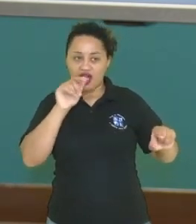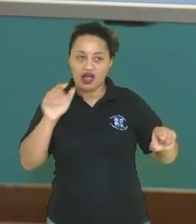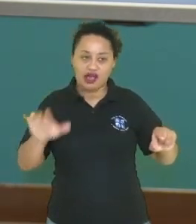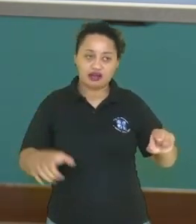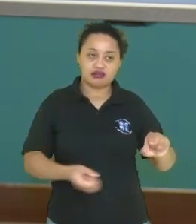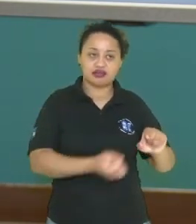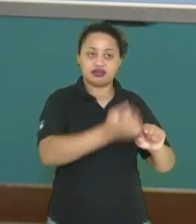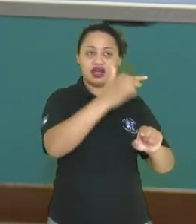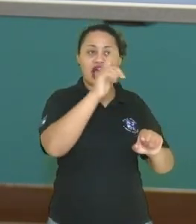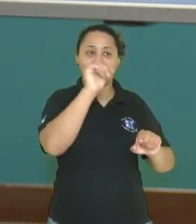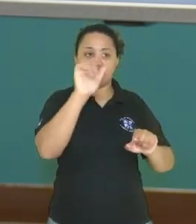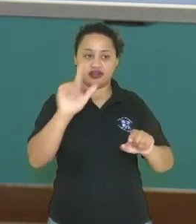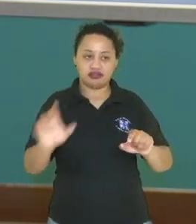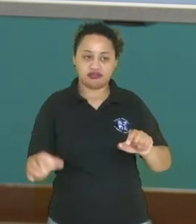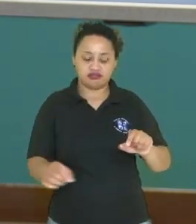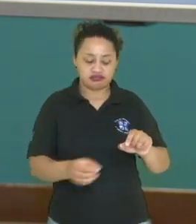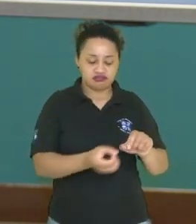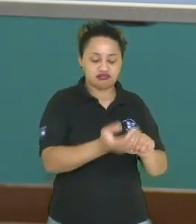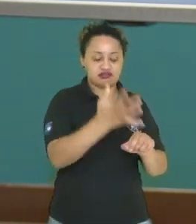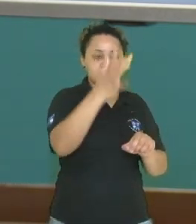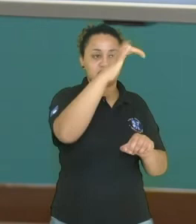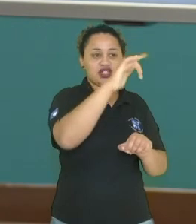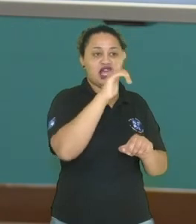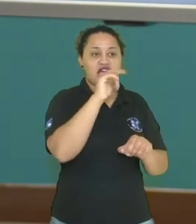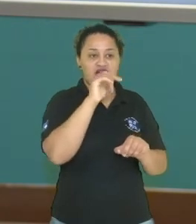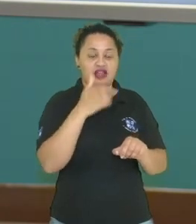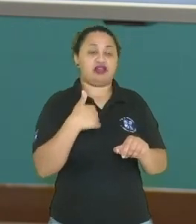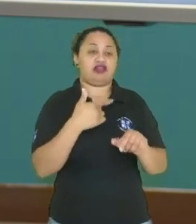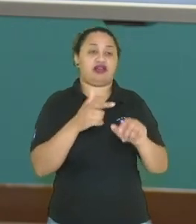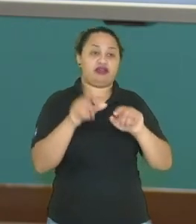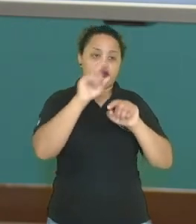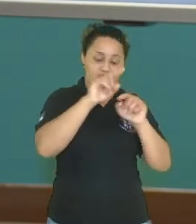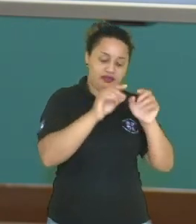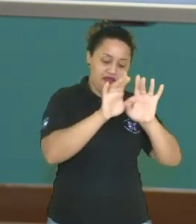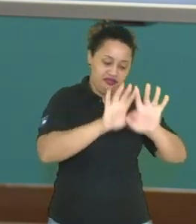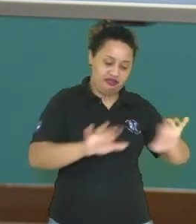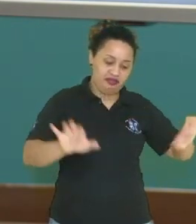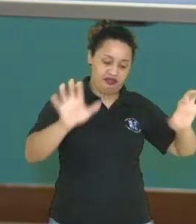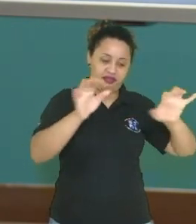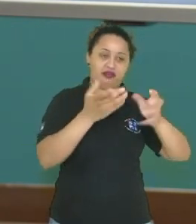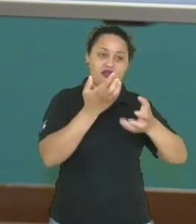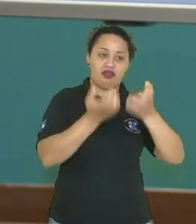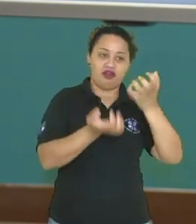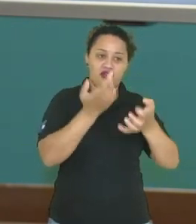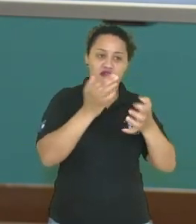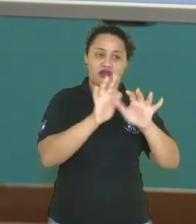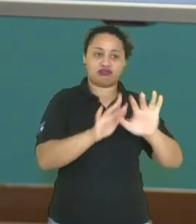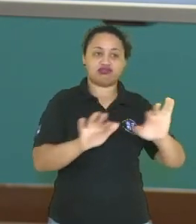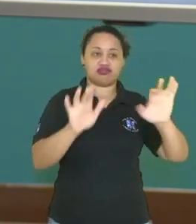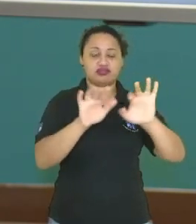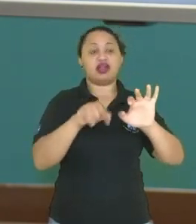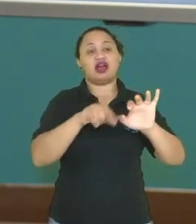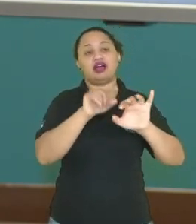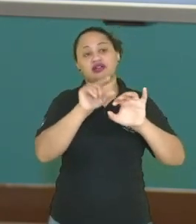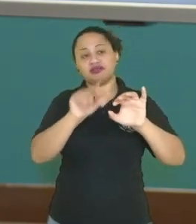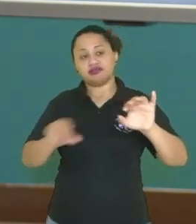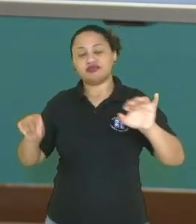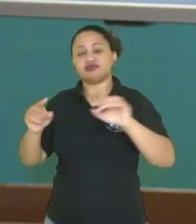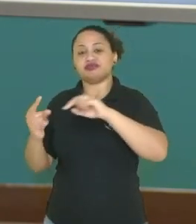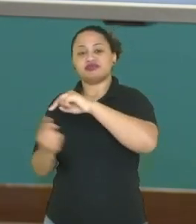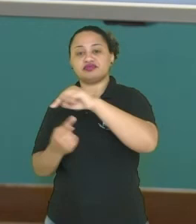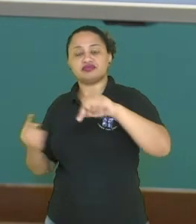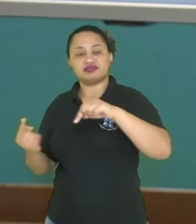precisa, né? Essas usinas precisam aqui da água para alimentar. E aqui, então, ela é lançada para os